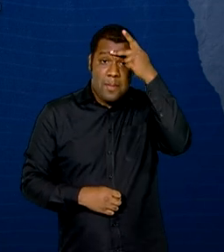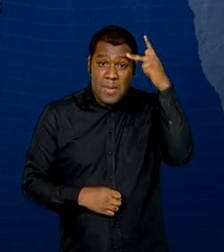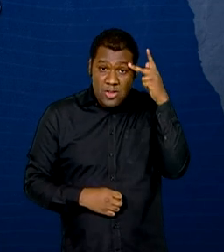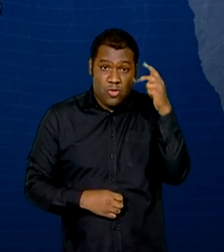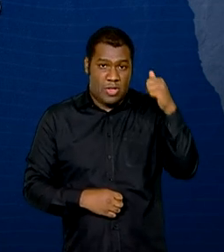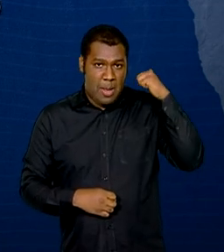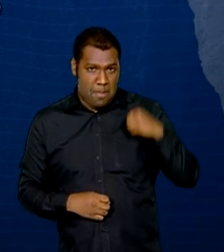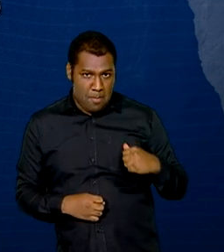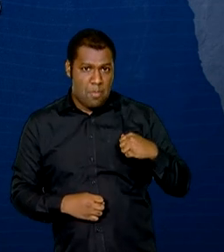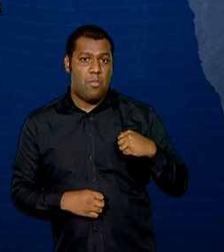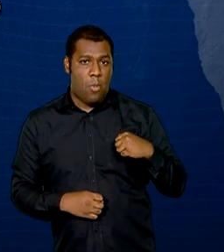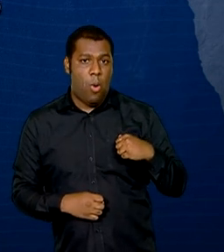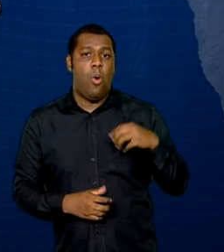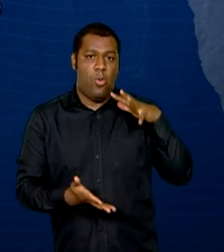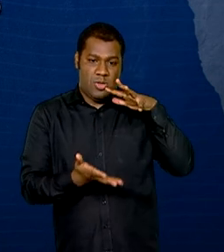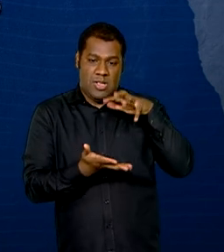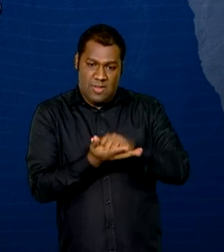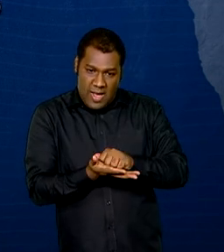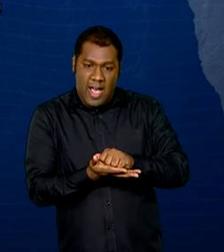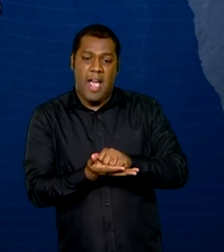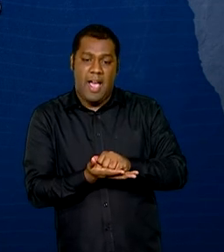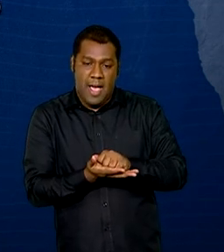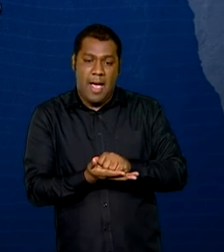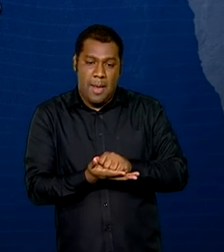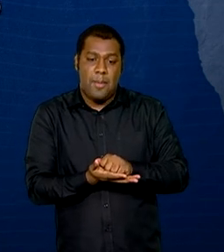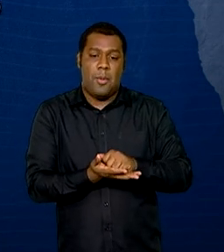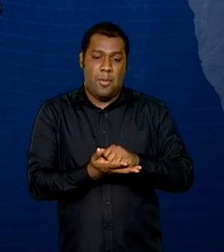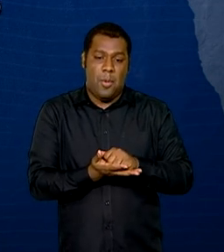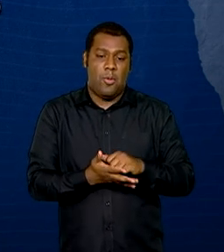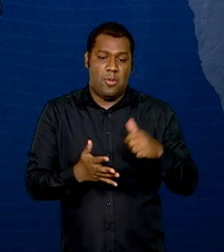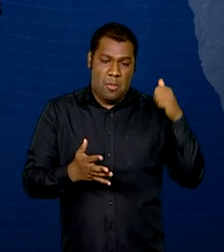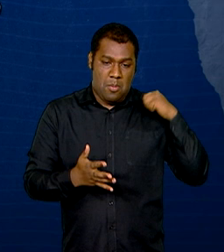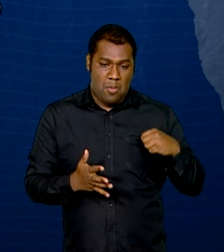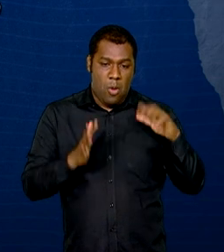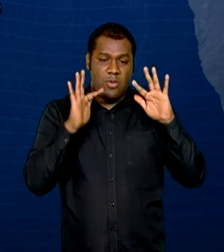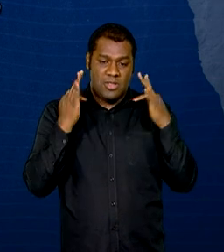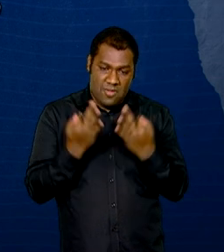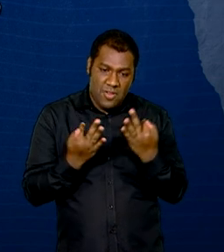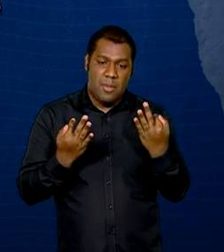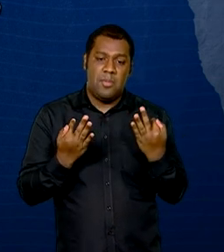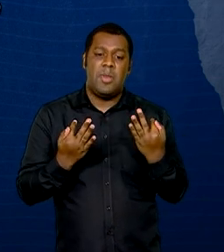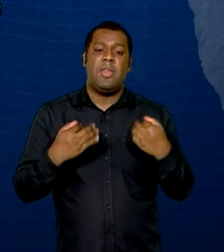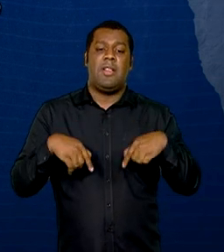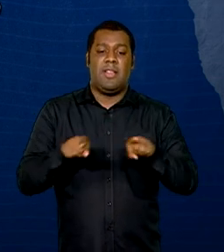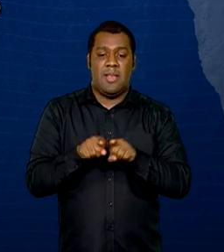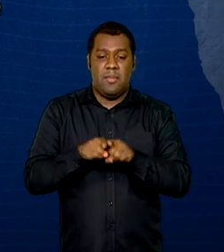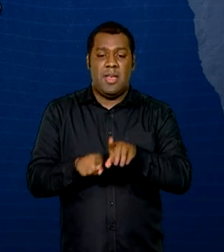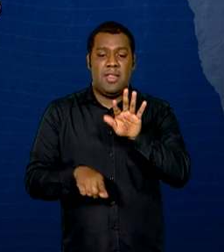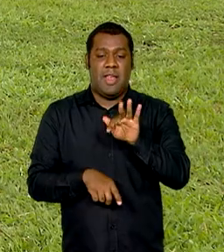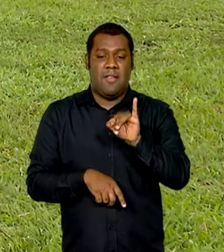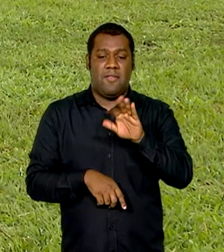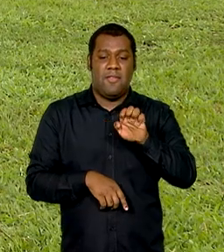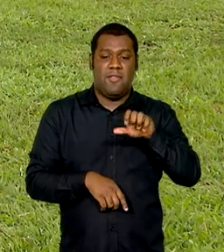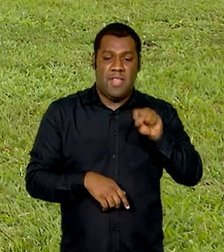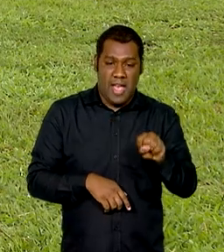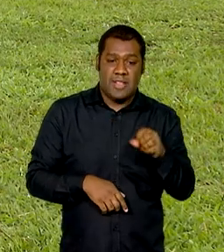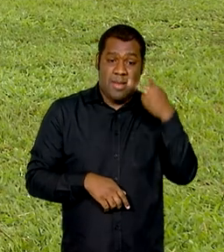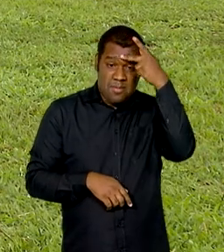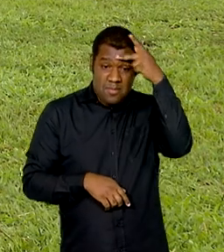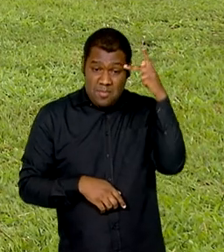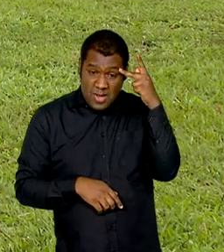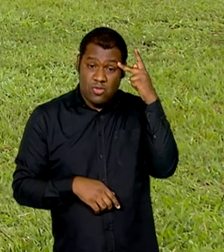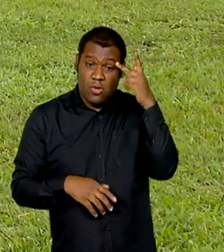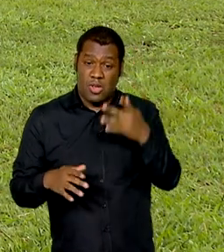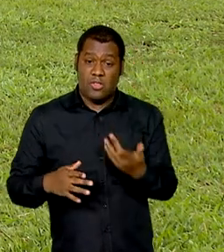Prouni e do Fies, além de inscritos no Cadastro Único para Programas Sociais e Doadores de Medula Óssea. Com quase